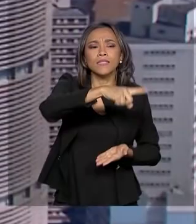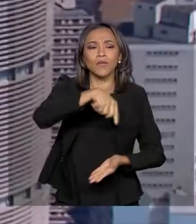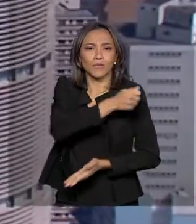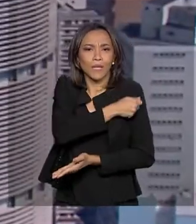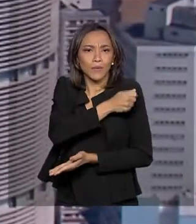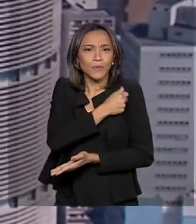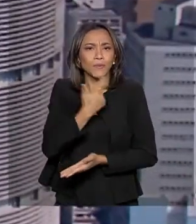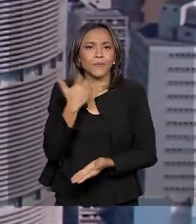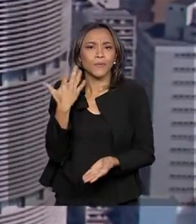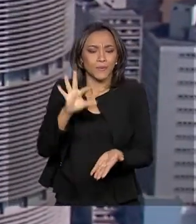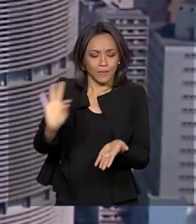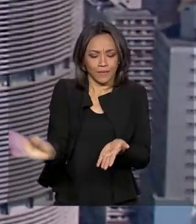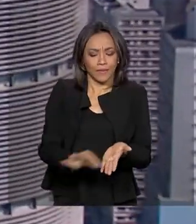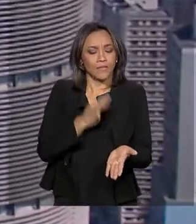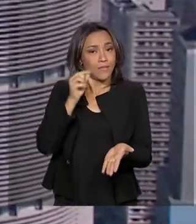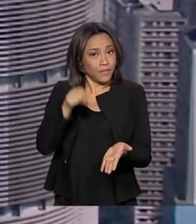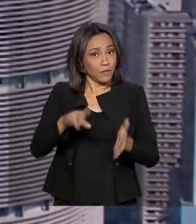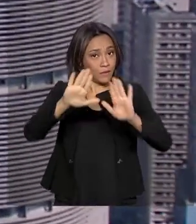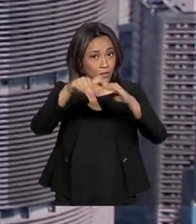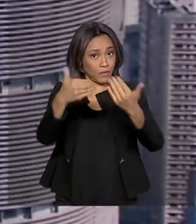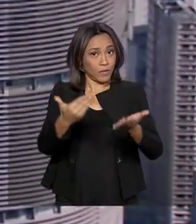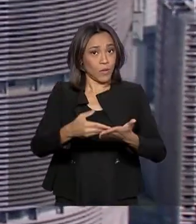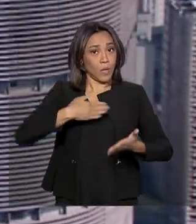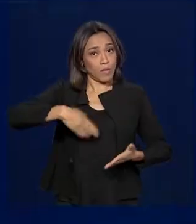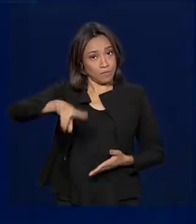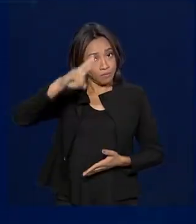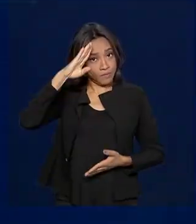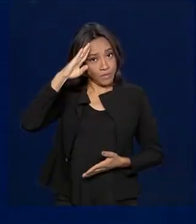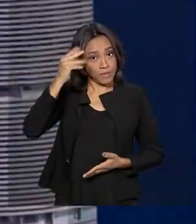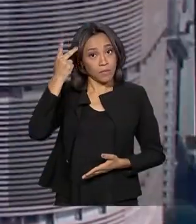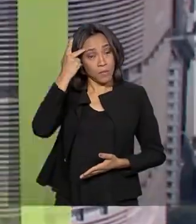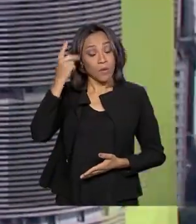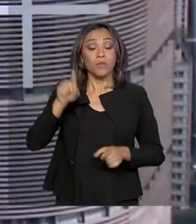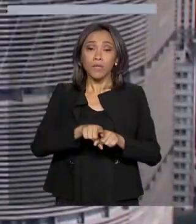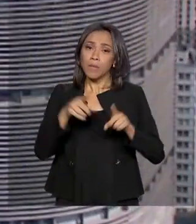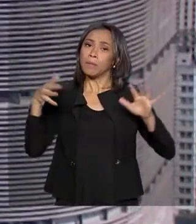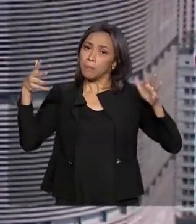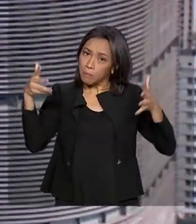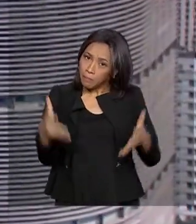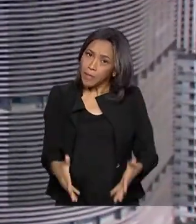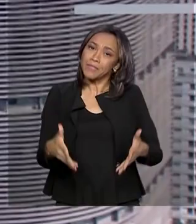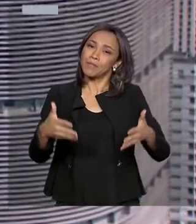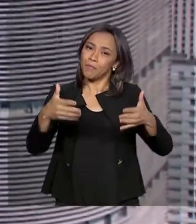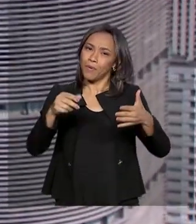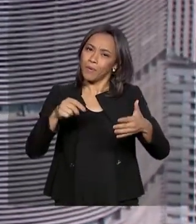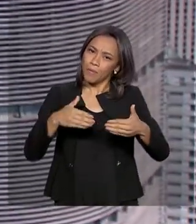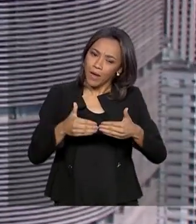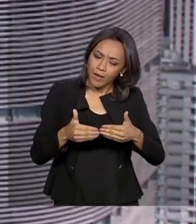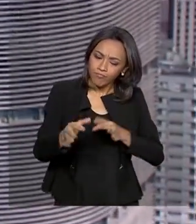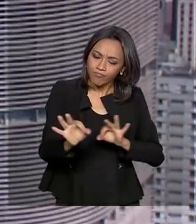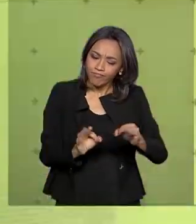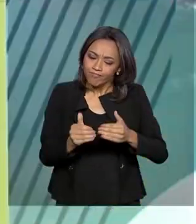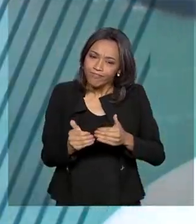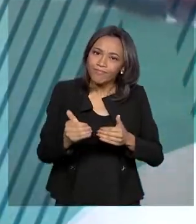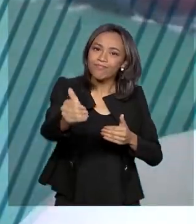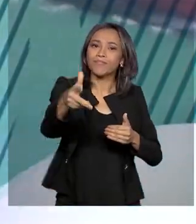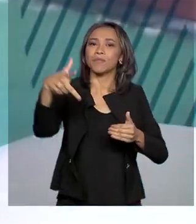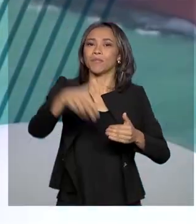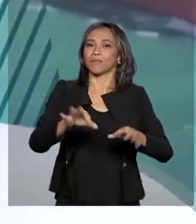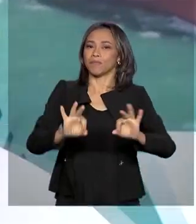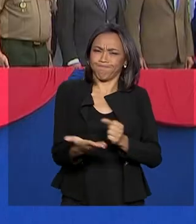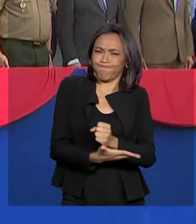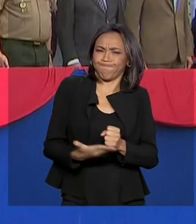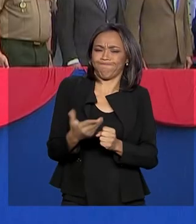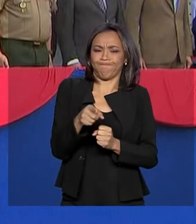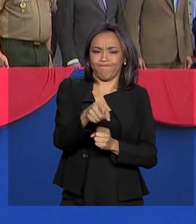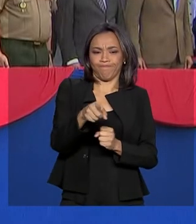-matriculados no Colégio Militar de São Paulo. E ainda participou do lançamento da pedra fundamental do Colégio Militar do Estado.